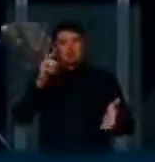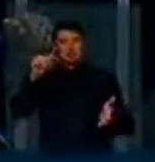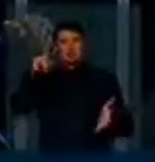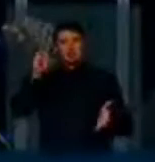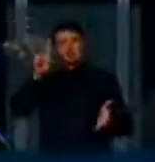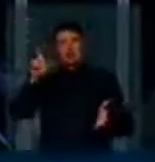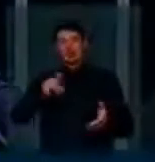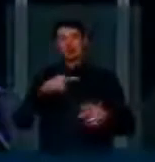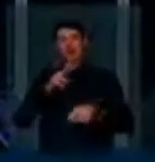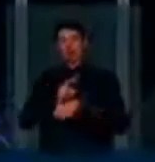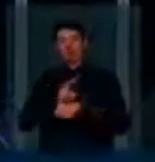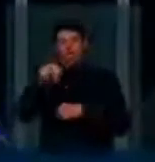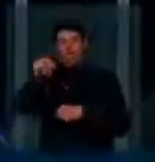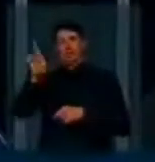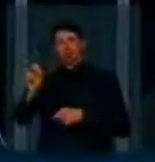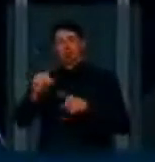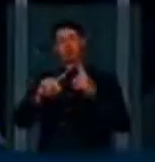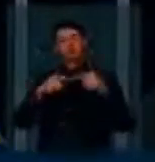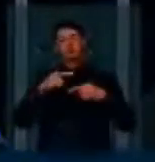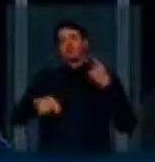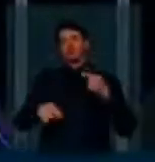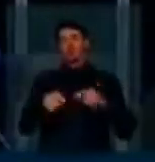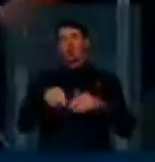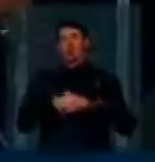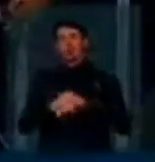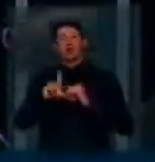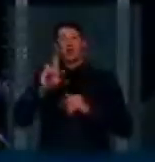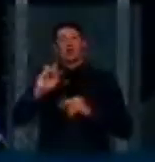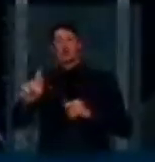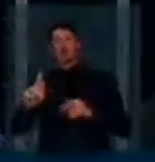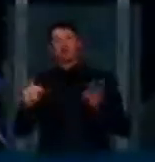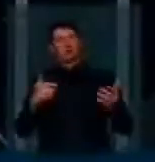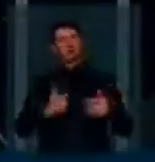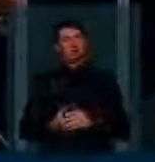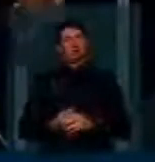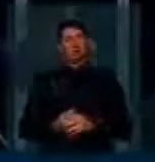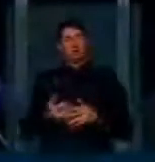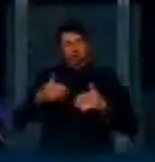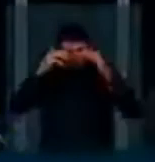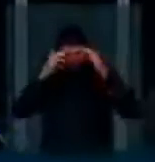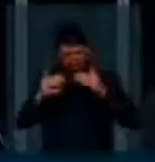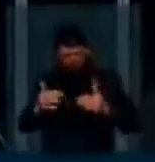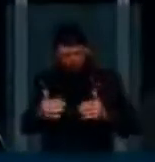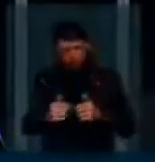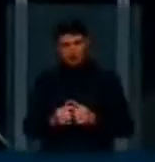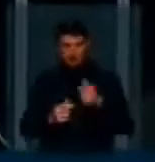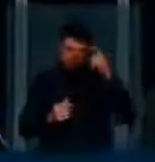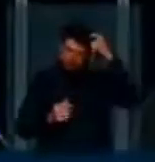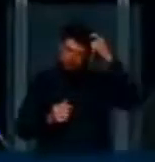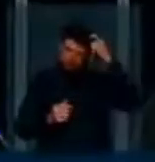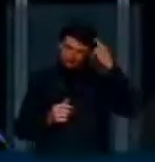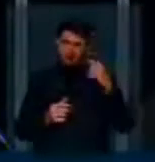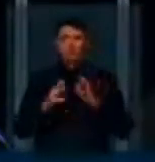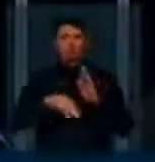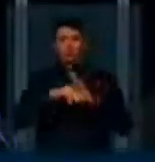mas tenho divergência na guarda de logs. Então, quero, de antemão, dizer que eu respeito as manifestações de vossa